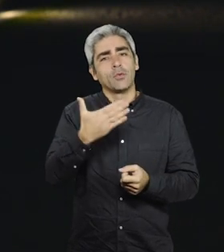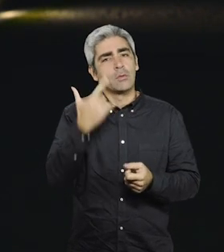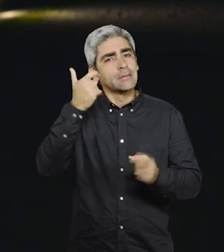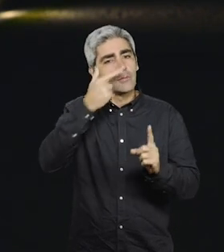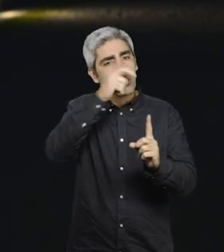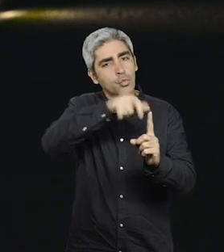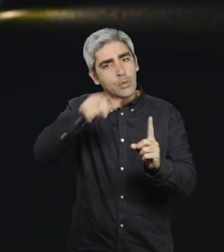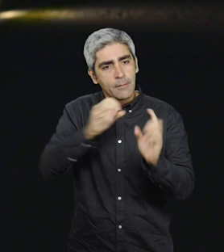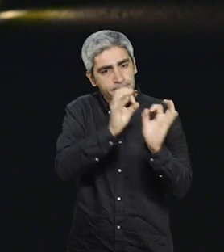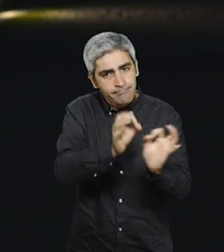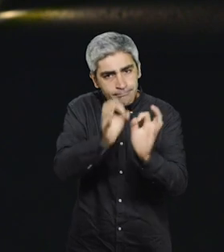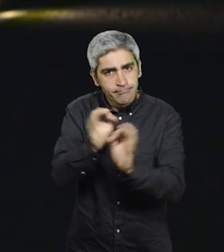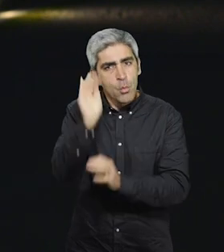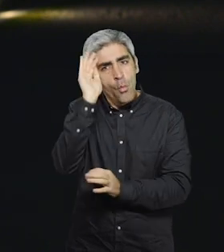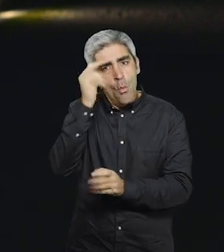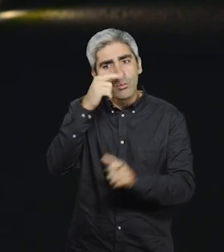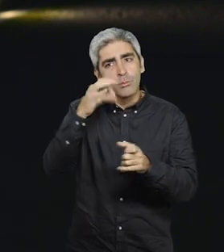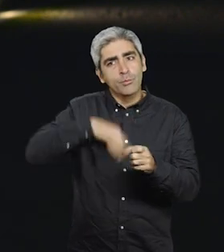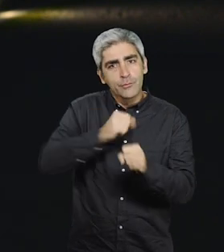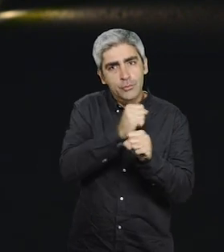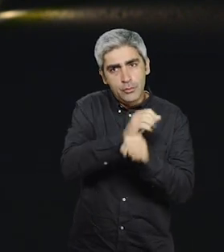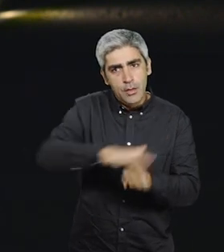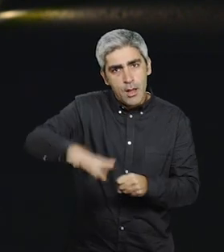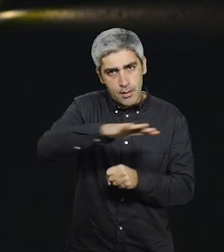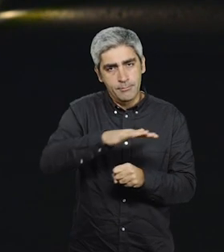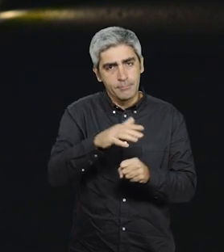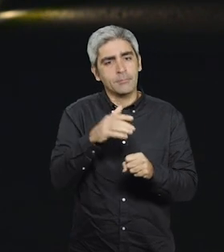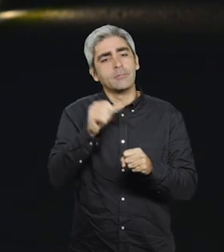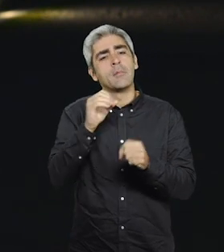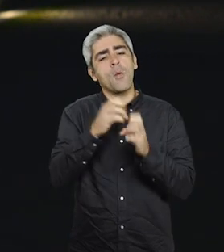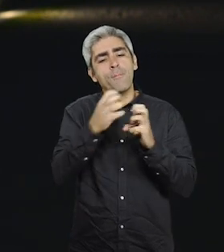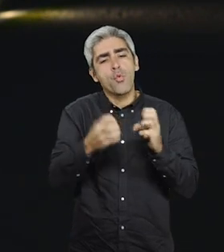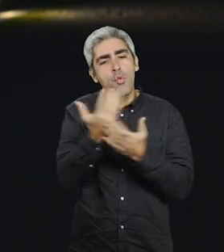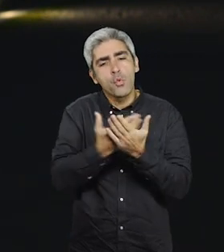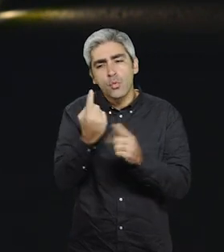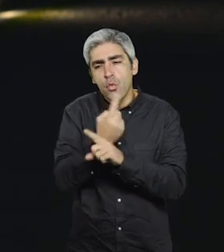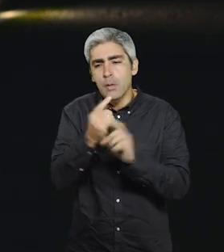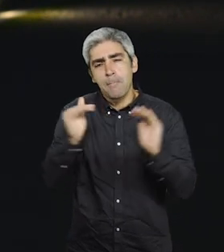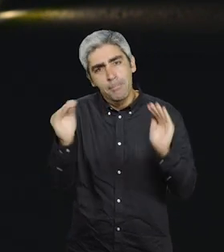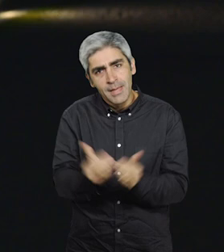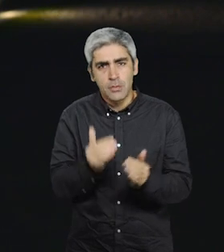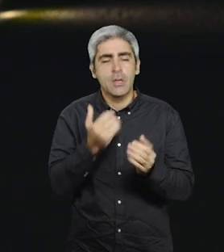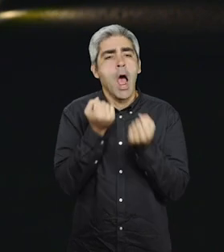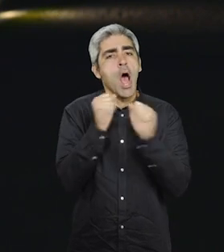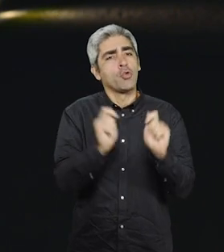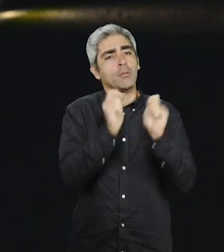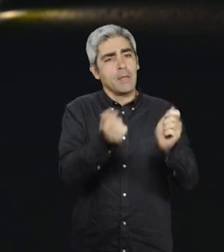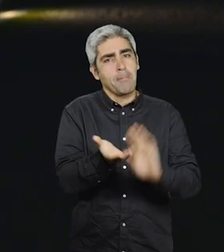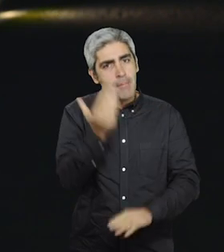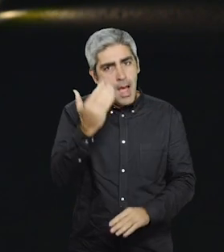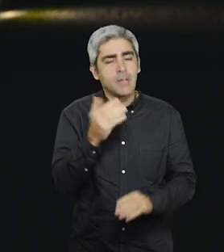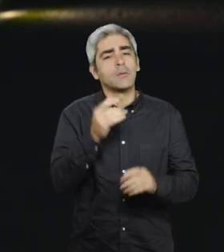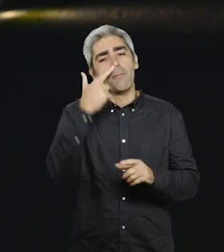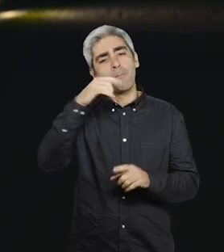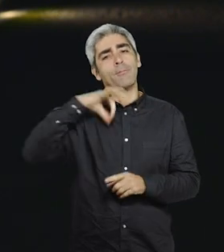utente, que ouça aos seus profissionais. Um Serviço Nacional de Saúde com muito menos burocracia e muito mais autonomia. E com profissionais